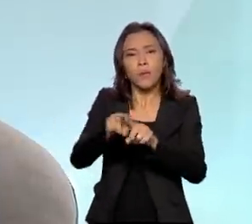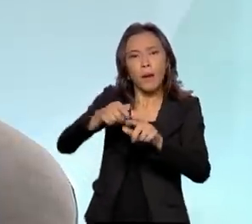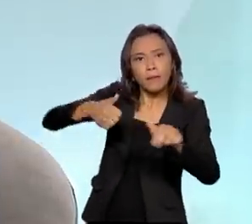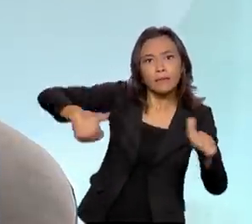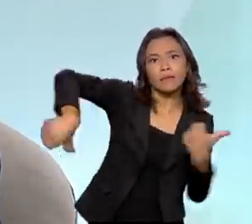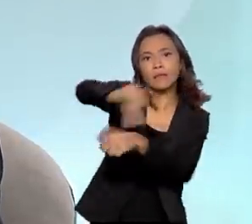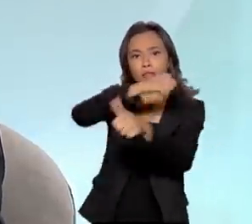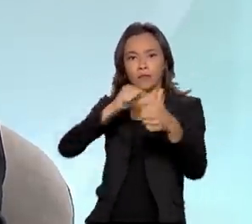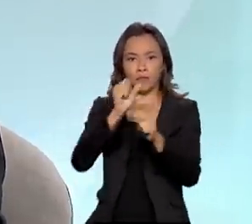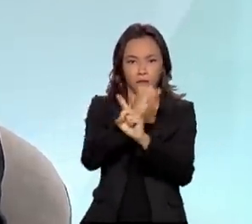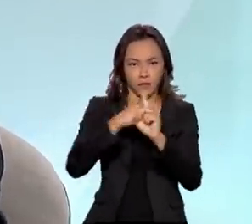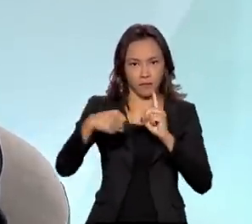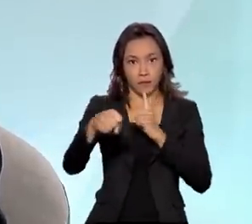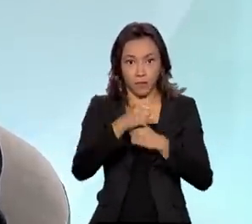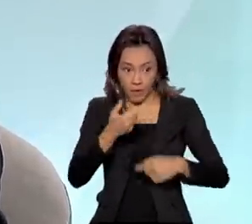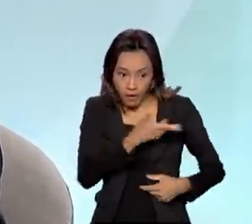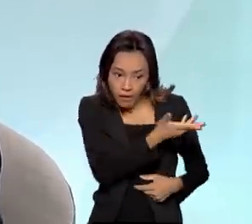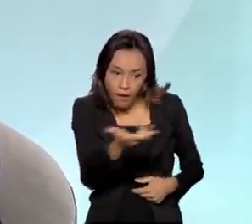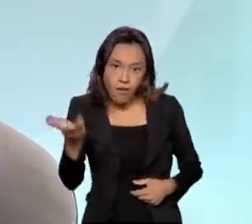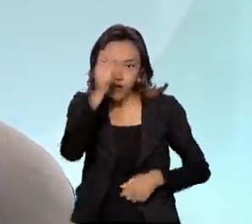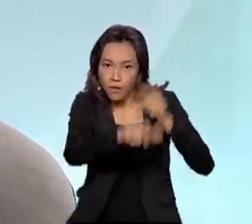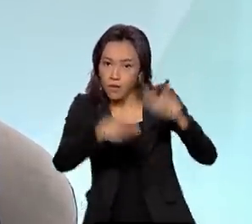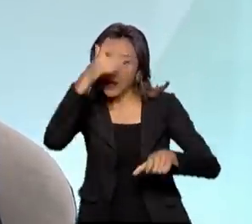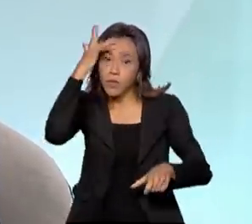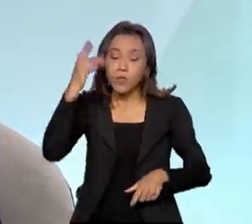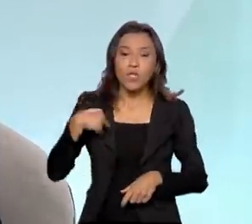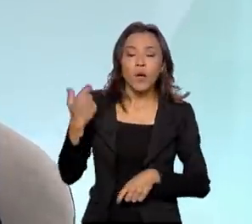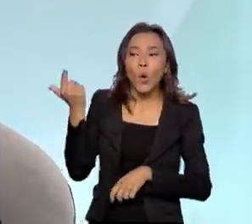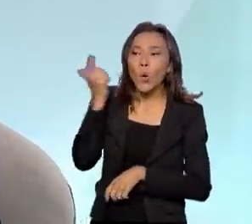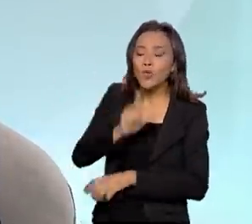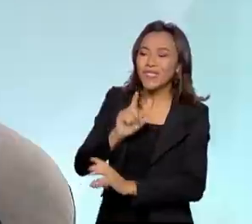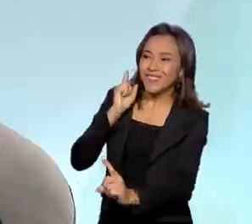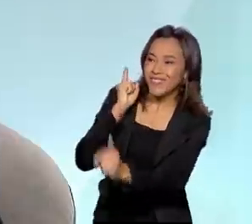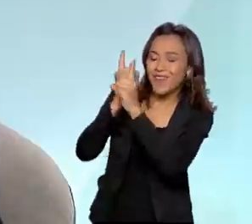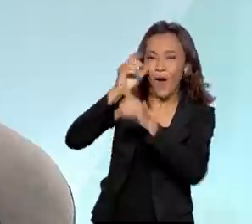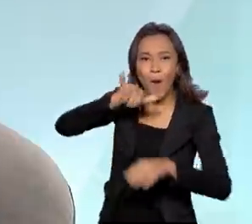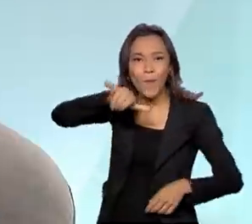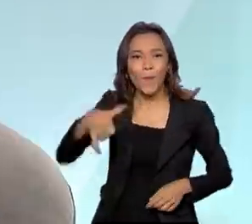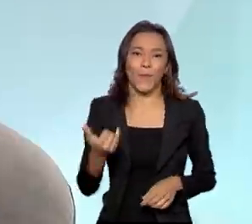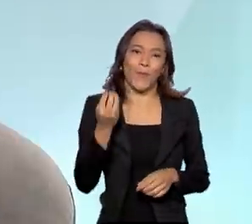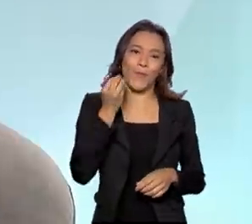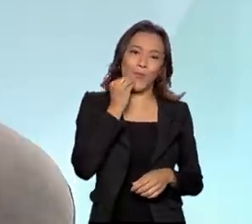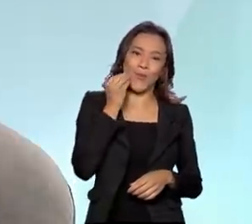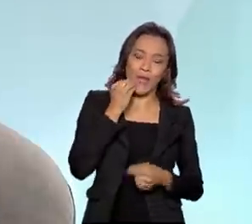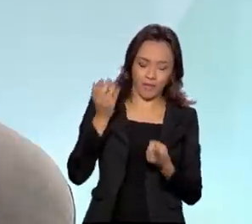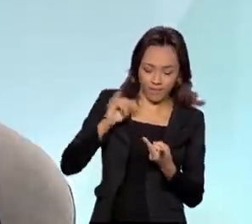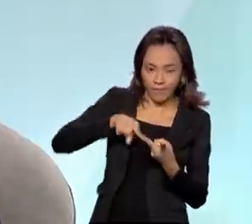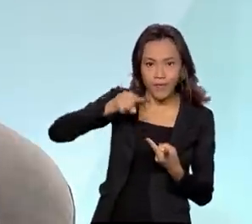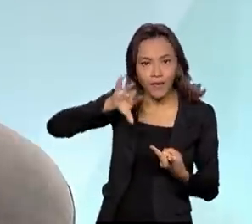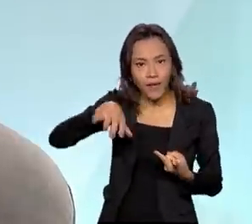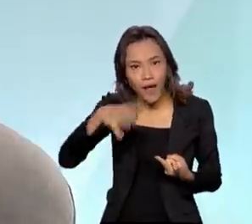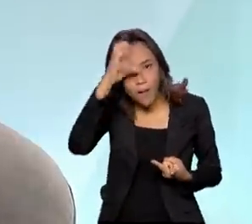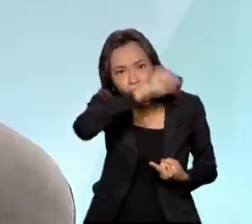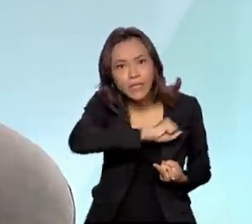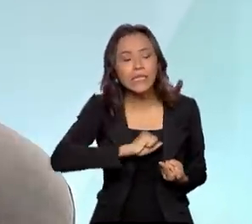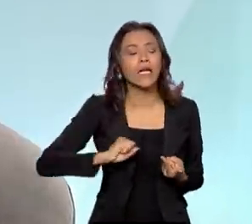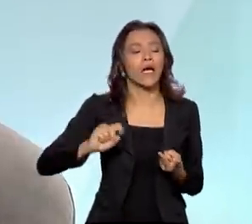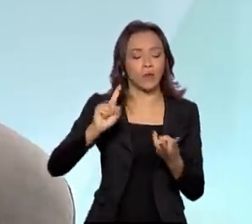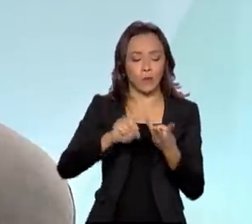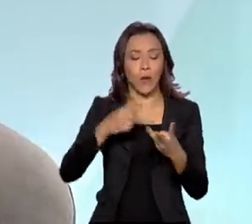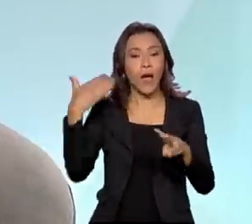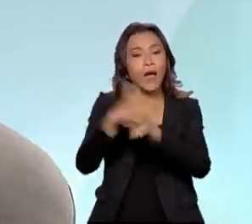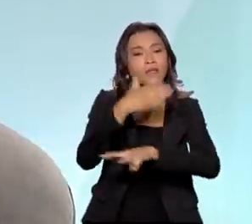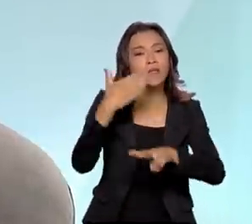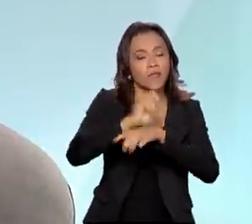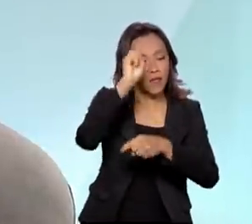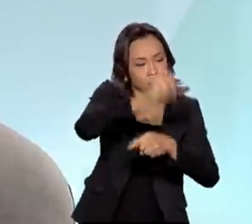social, para que ele encontre aí oportunidades onde ele possa ter capacitação, possa ter acesso ao mercado de